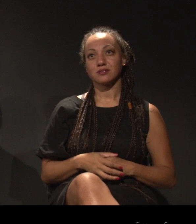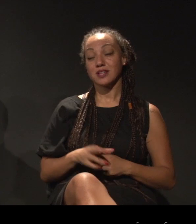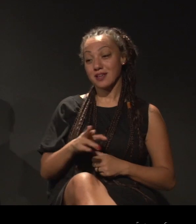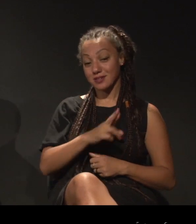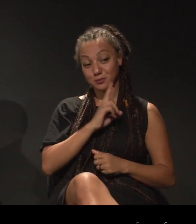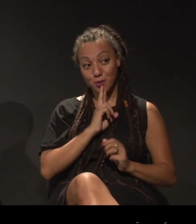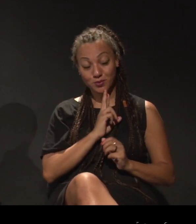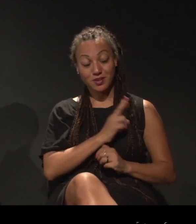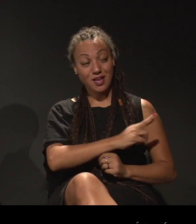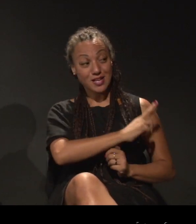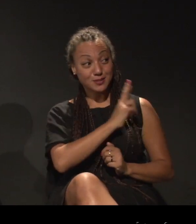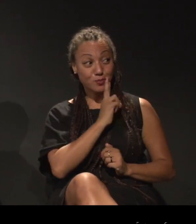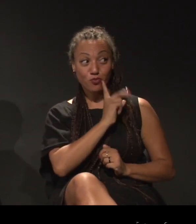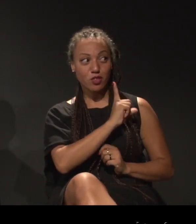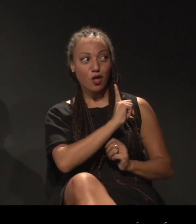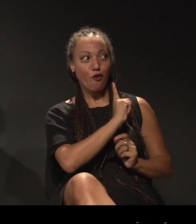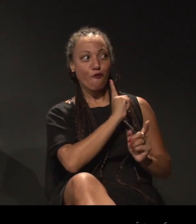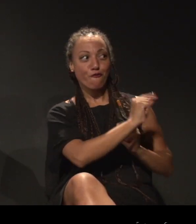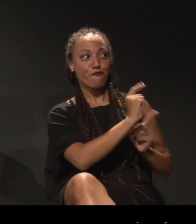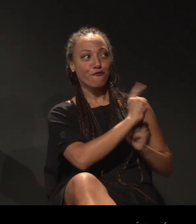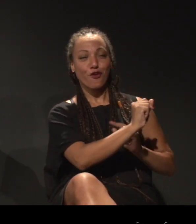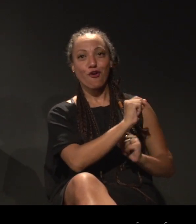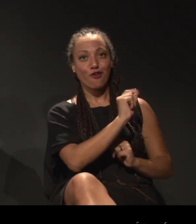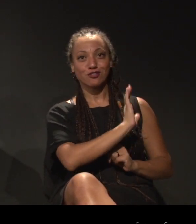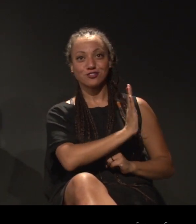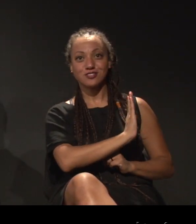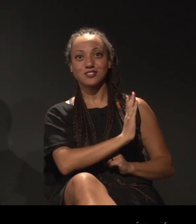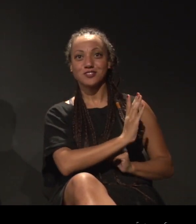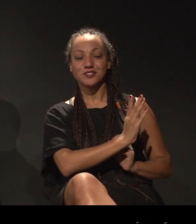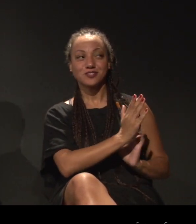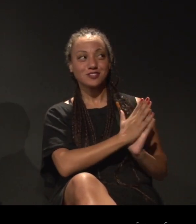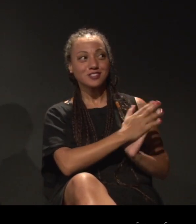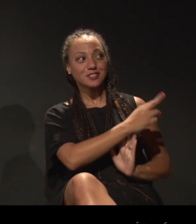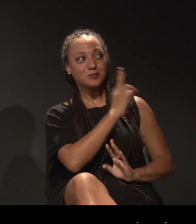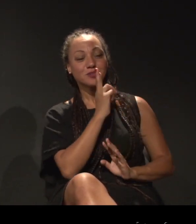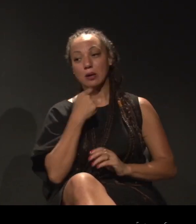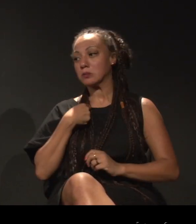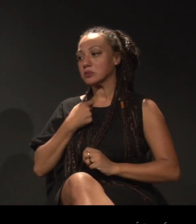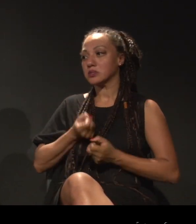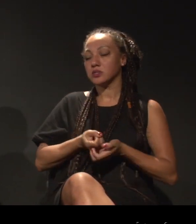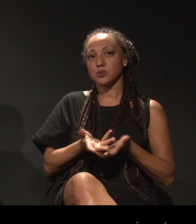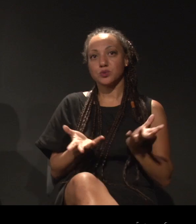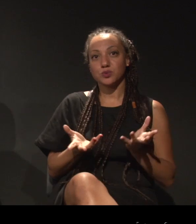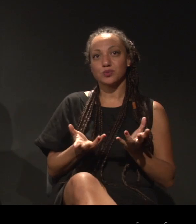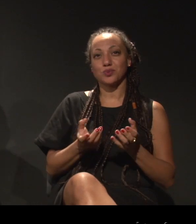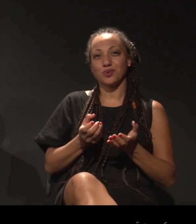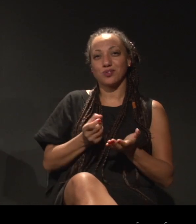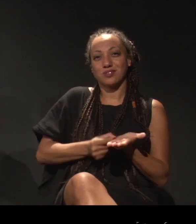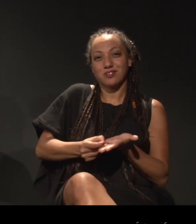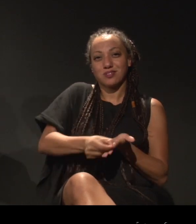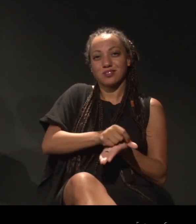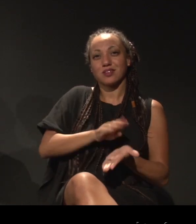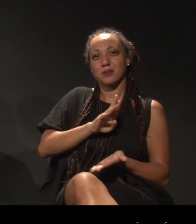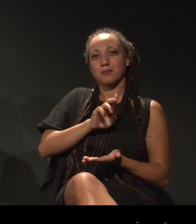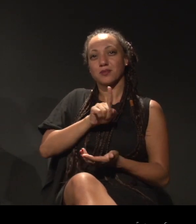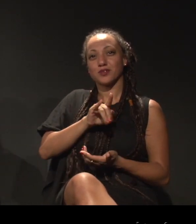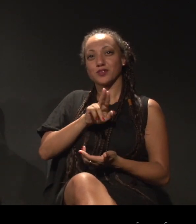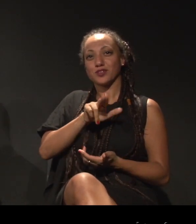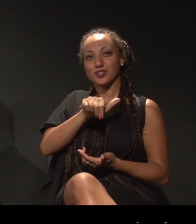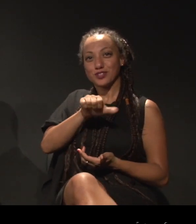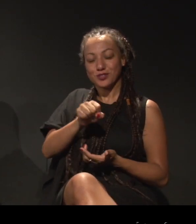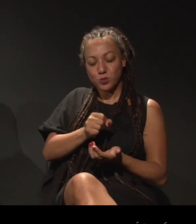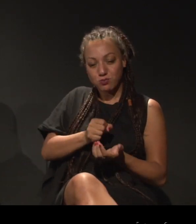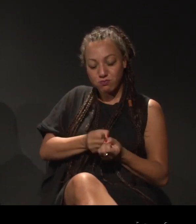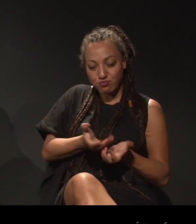Responda. Responda, não fuja. Eu tenho que jogar buzzes antes para poder responder a tua